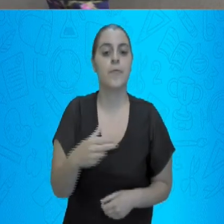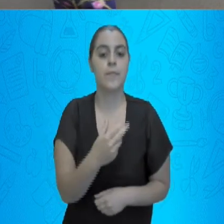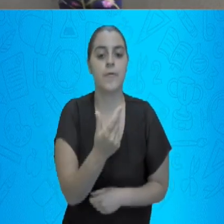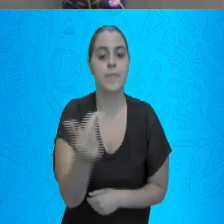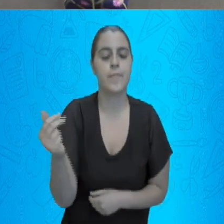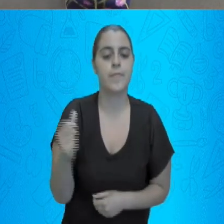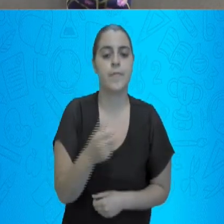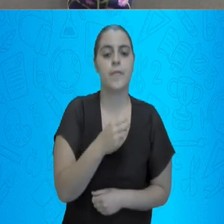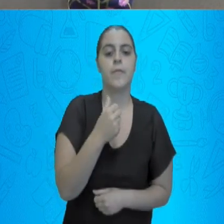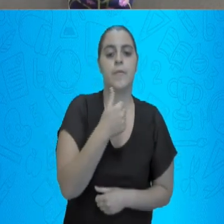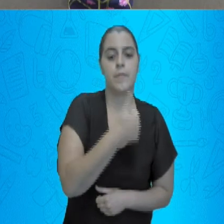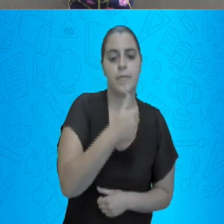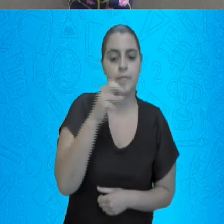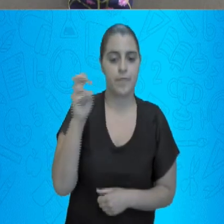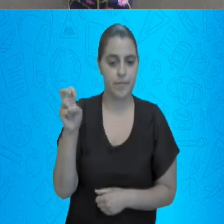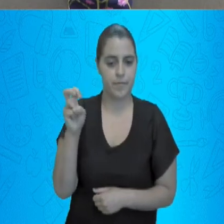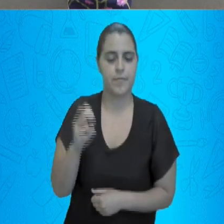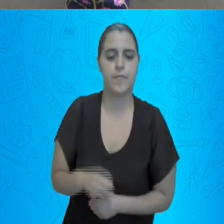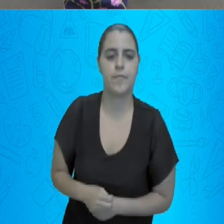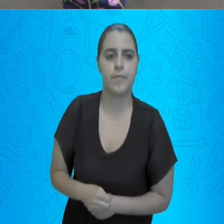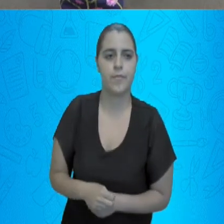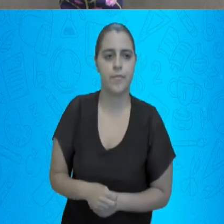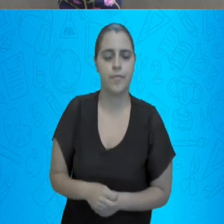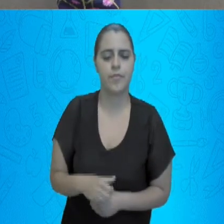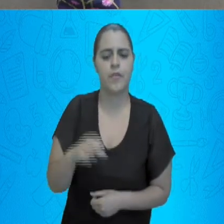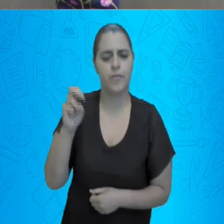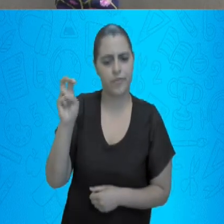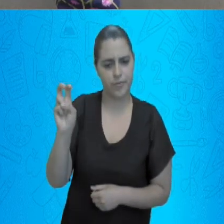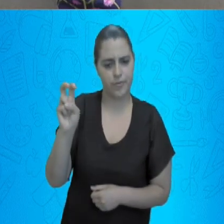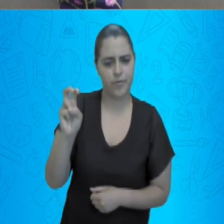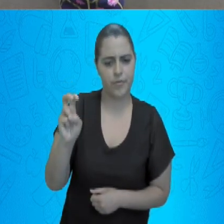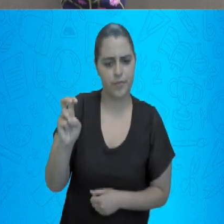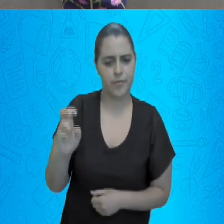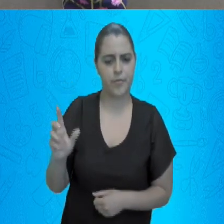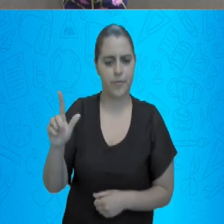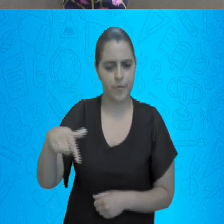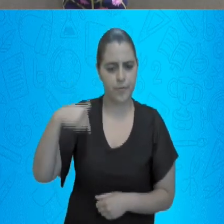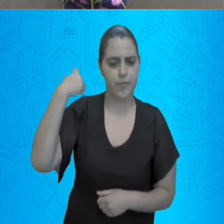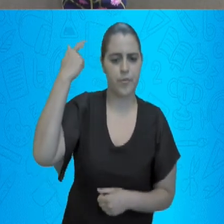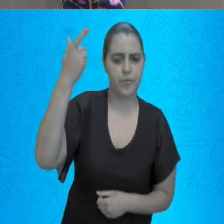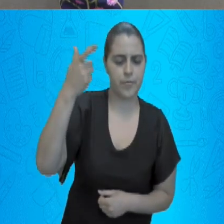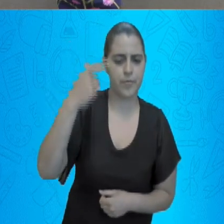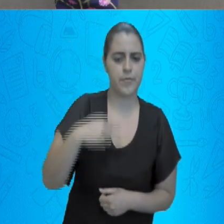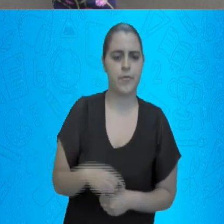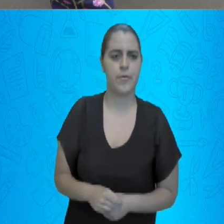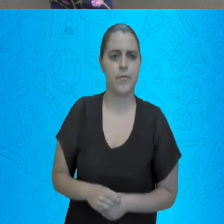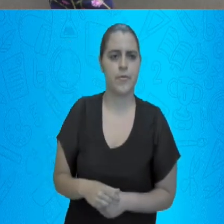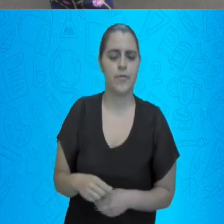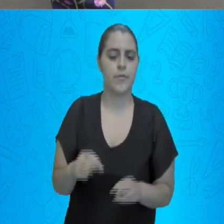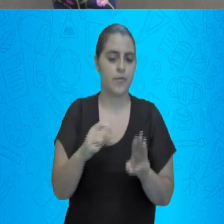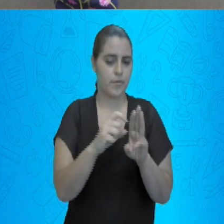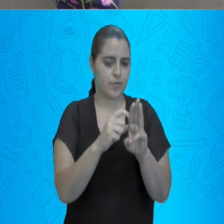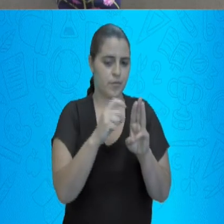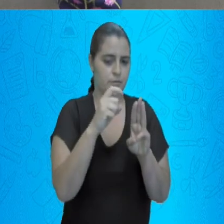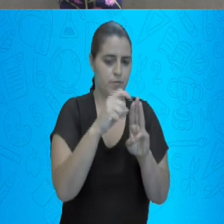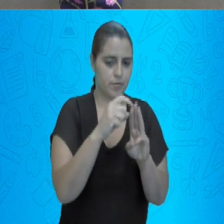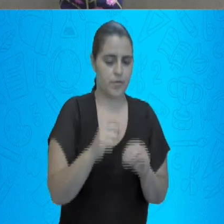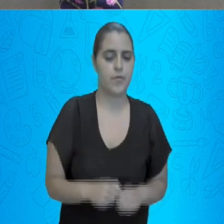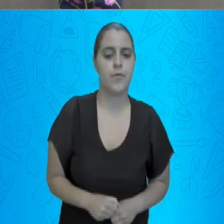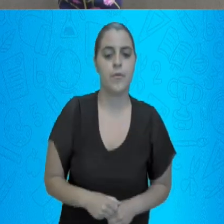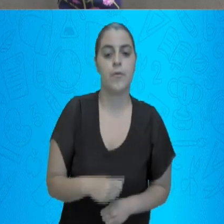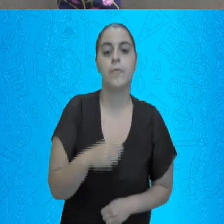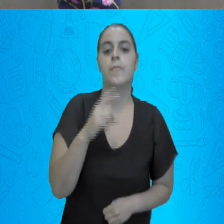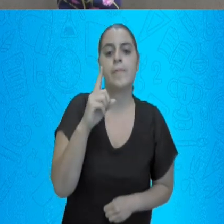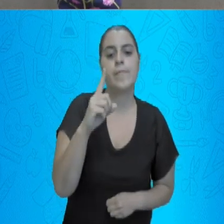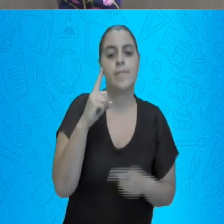nós vamos colocar o 5 da dezena. E vamos subir lá na centena. 1 mais